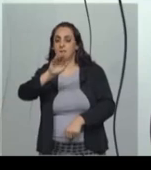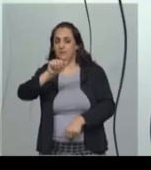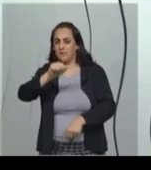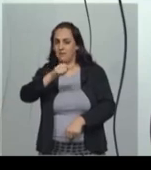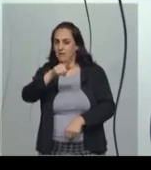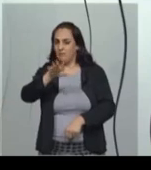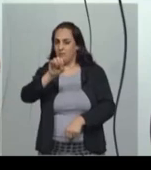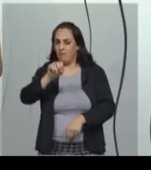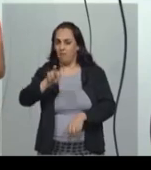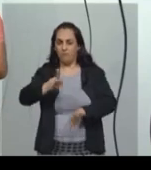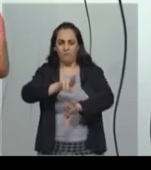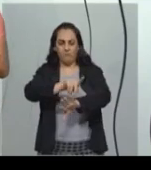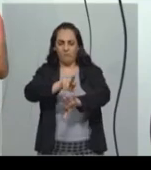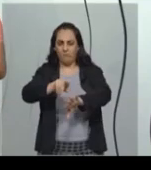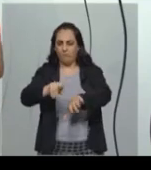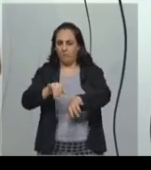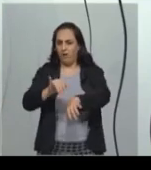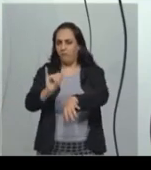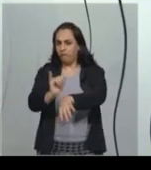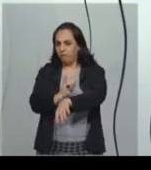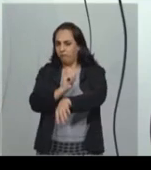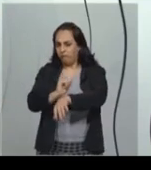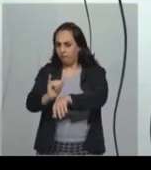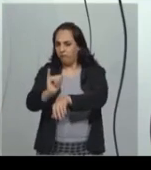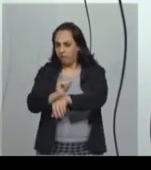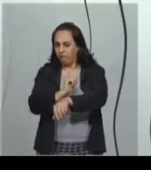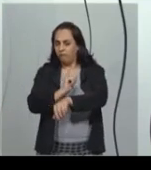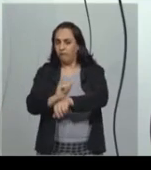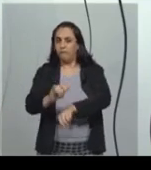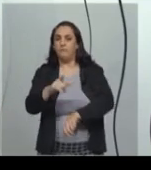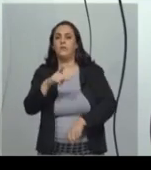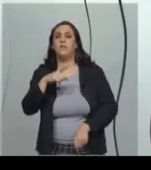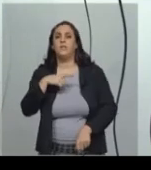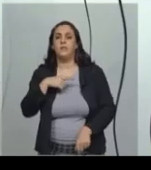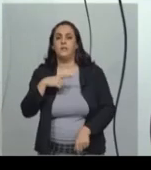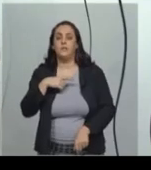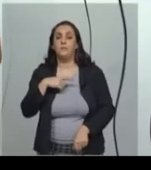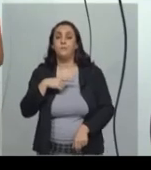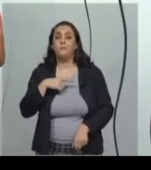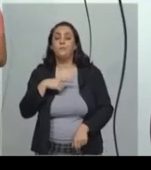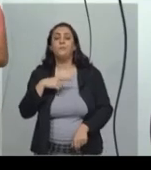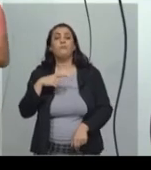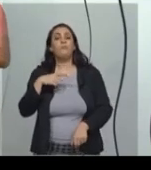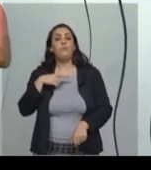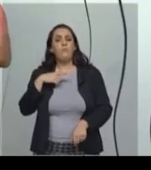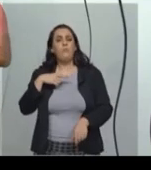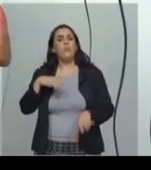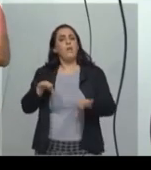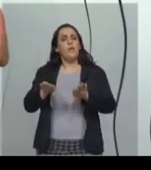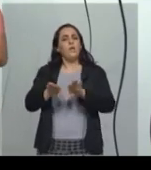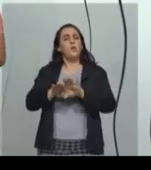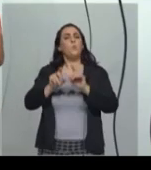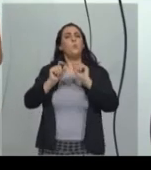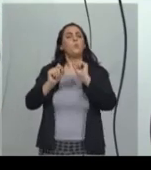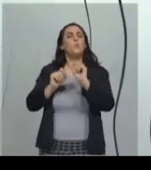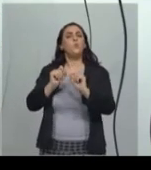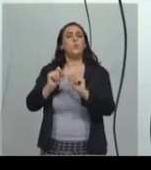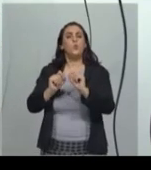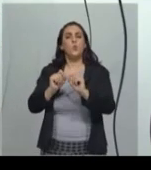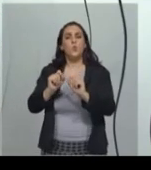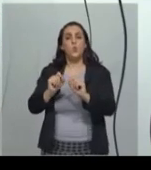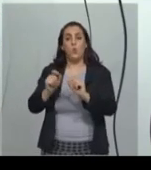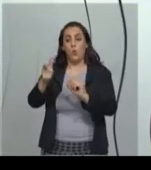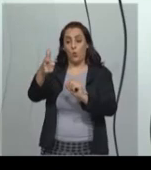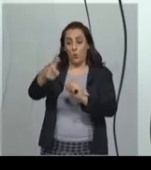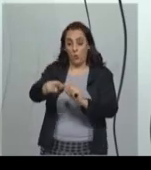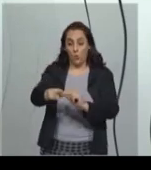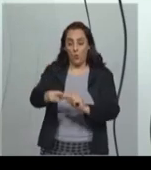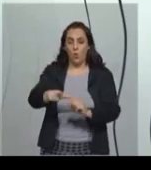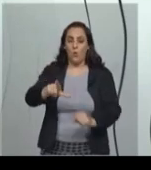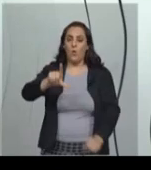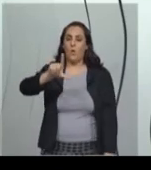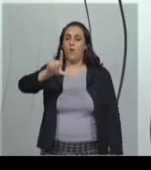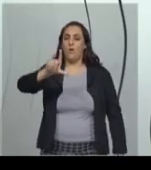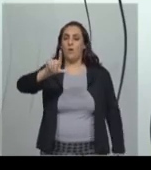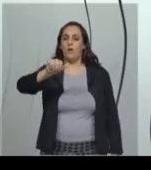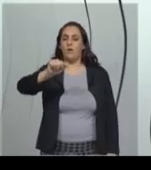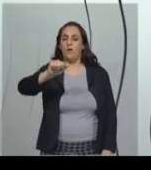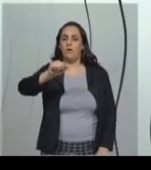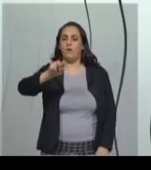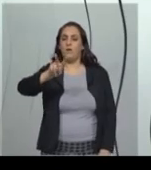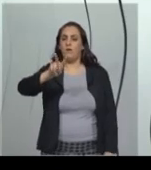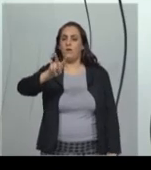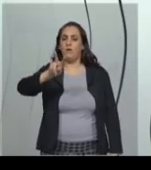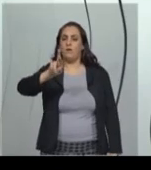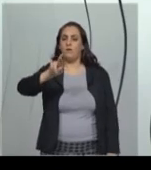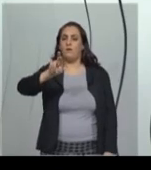Bom, a gente tem também o distrito de Lavras Novas. O distrito de Lavras Novas é muito